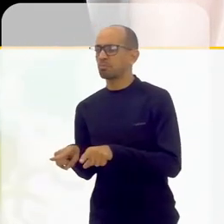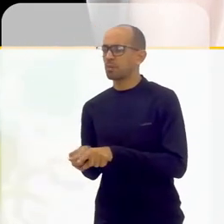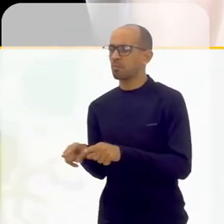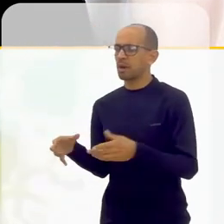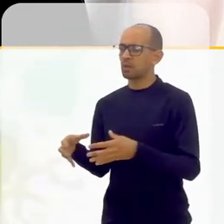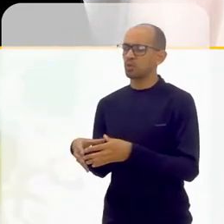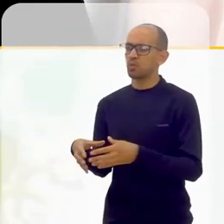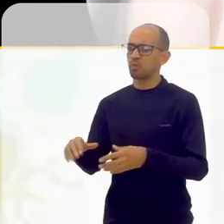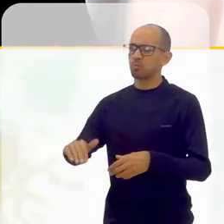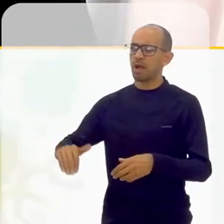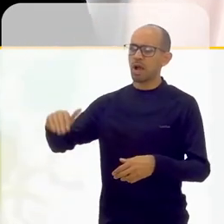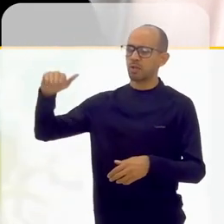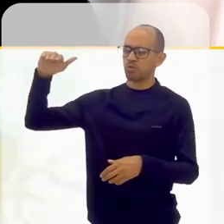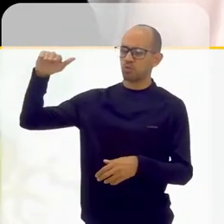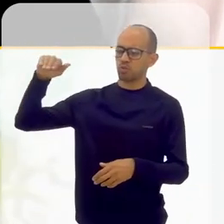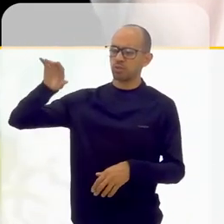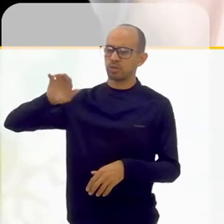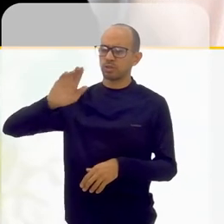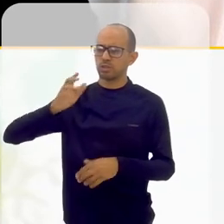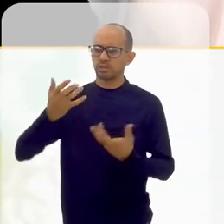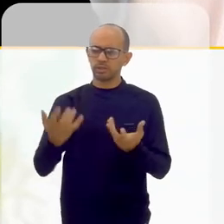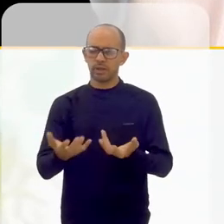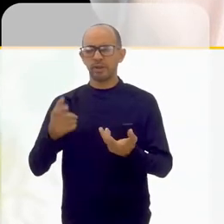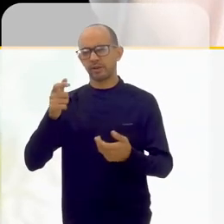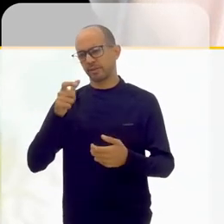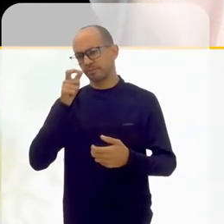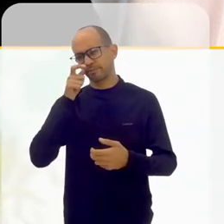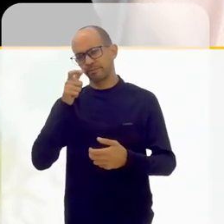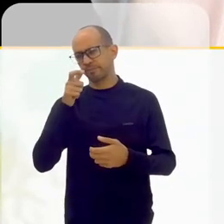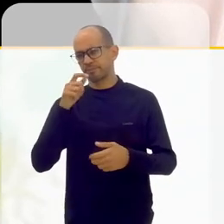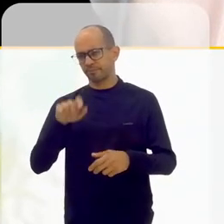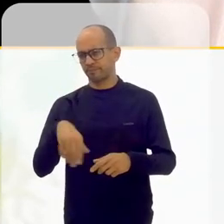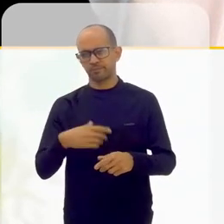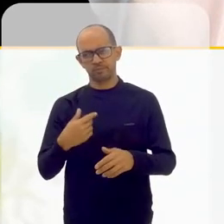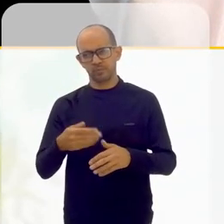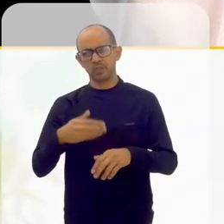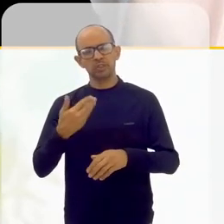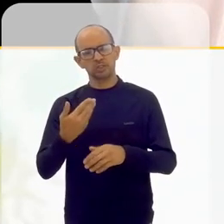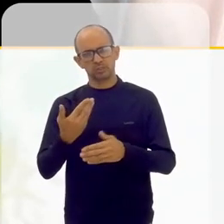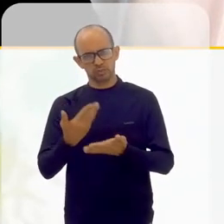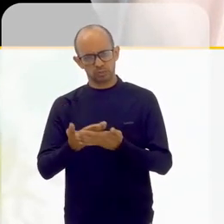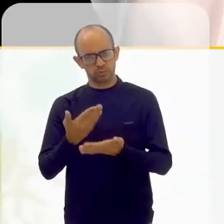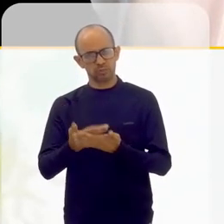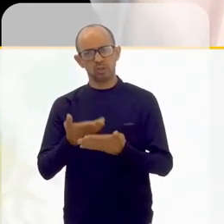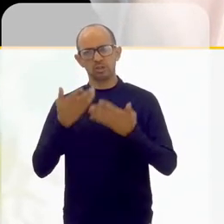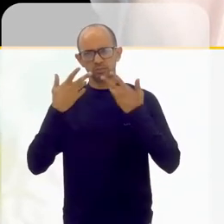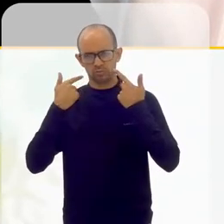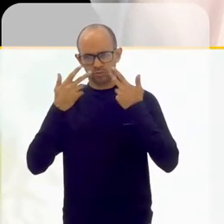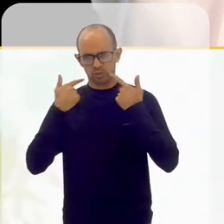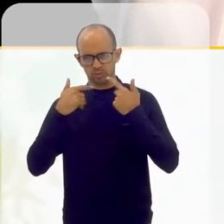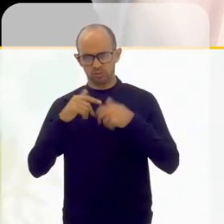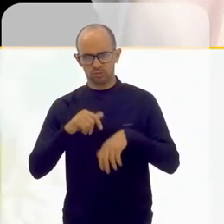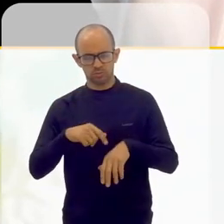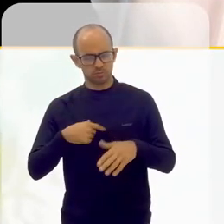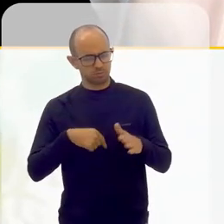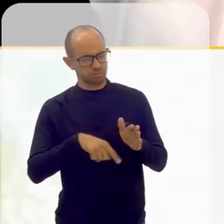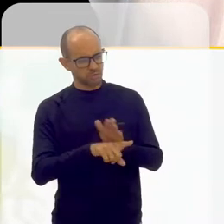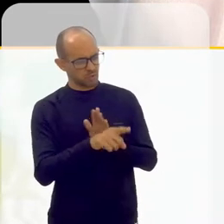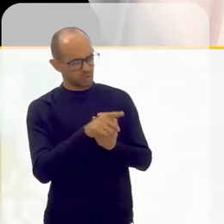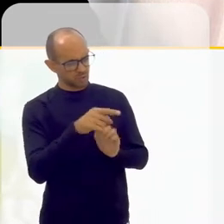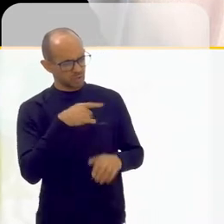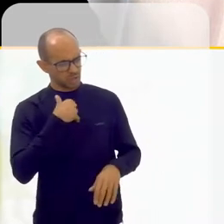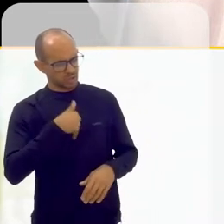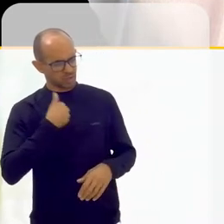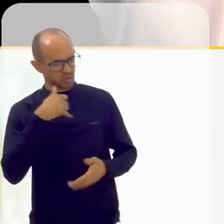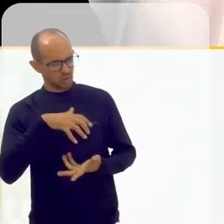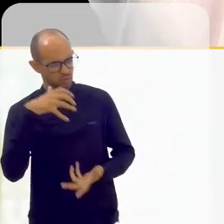adultas, né? Adultos que estão estudando teatro, porque querem talvez, querem fazer teatro de alguma maneira, né? E tem muitos